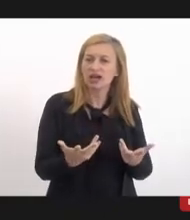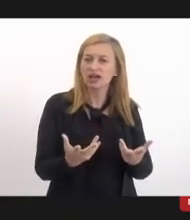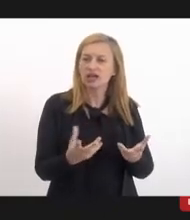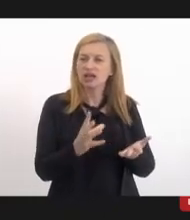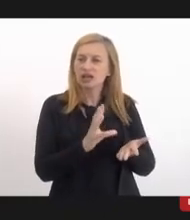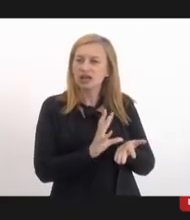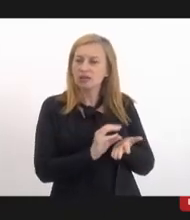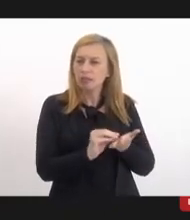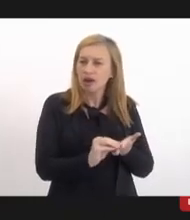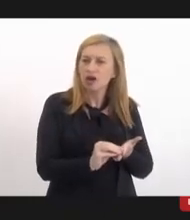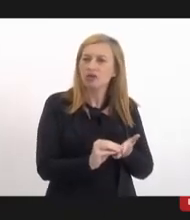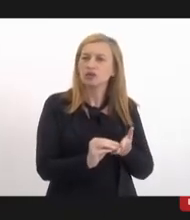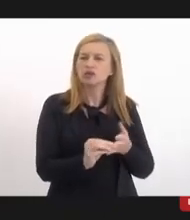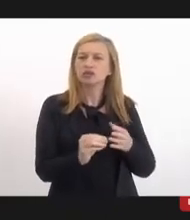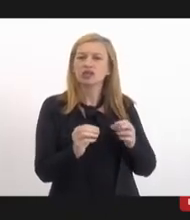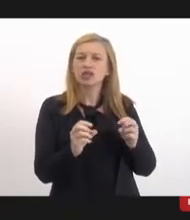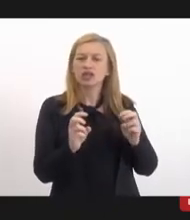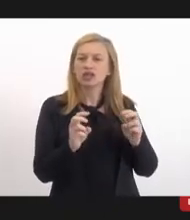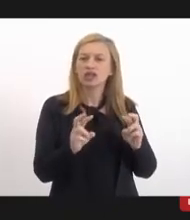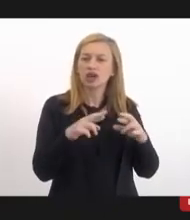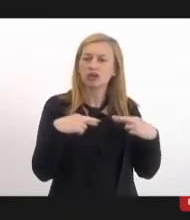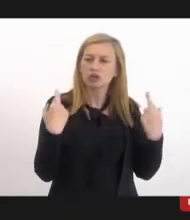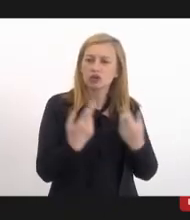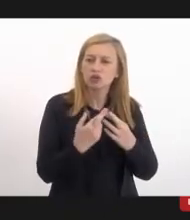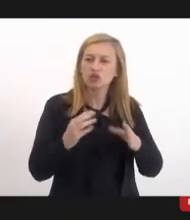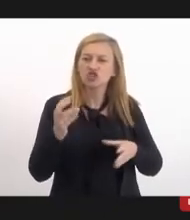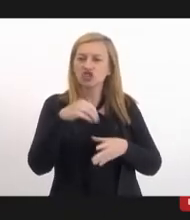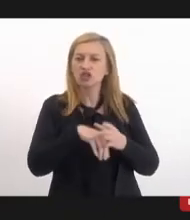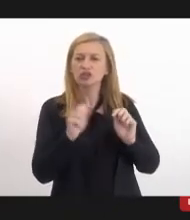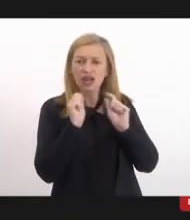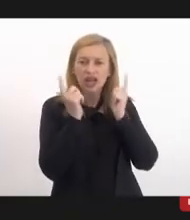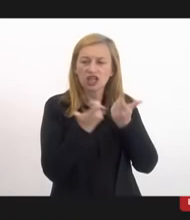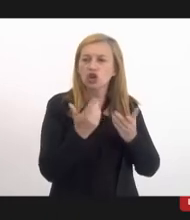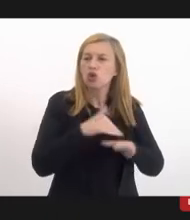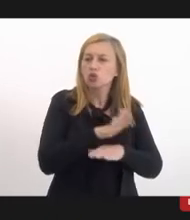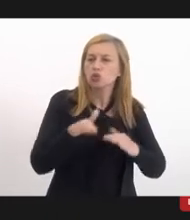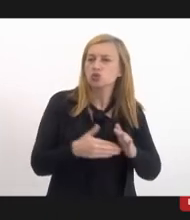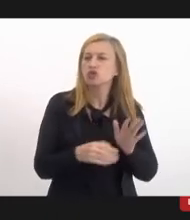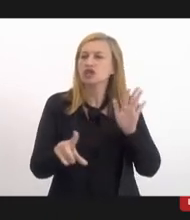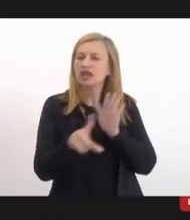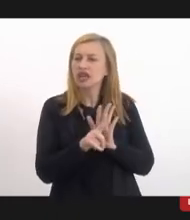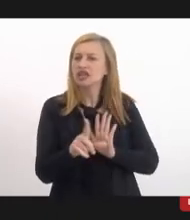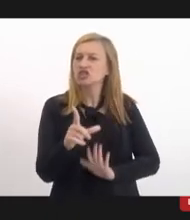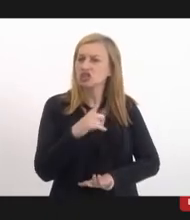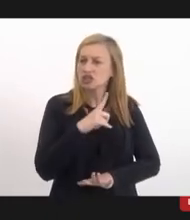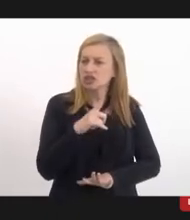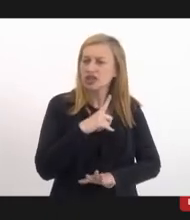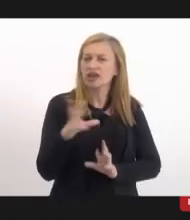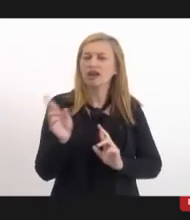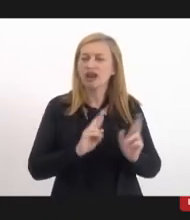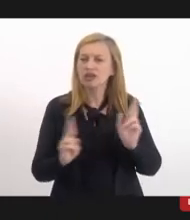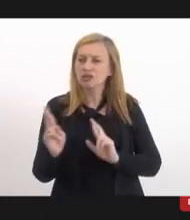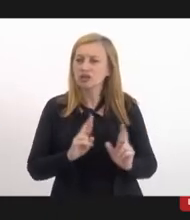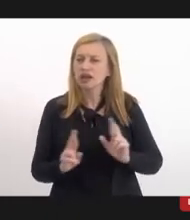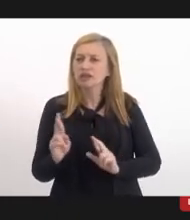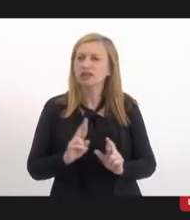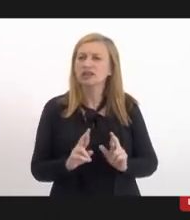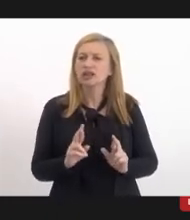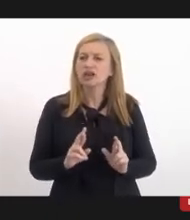dentro da LERJ, com todas as legislações que existam, né, relacionadas